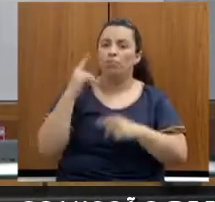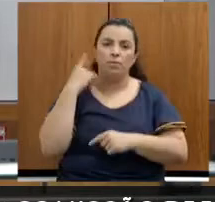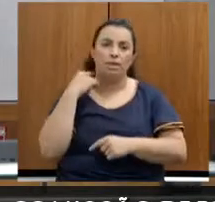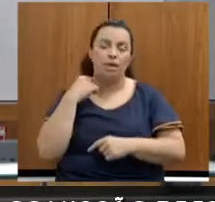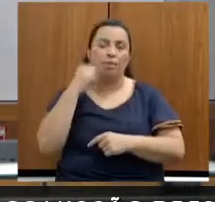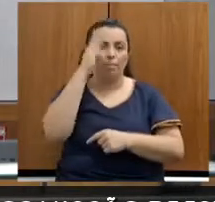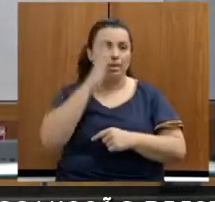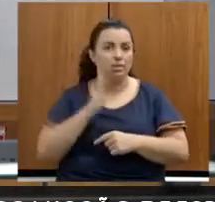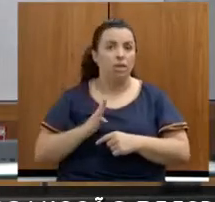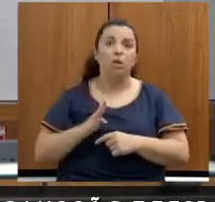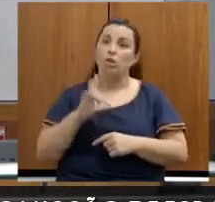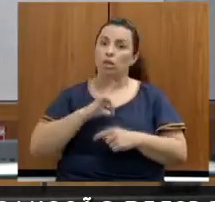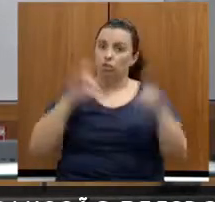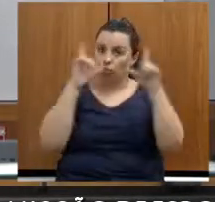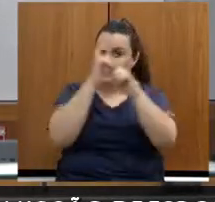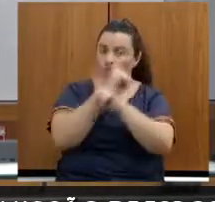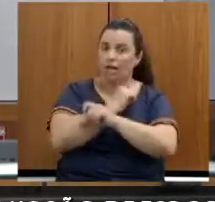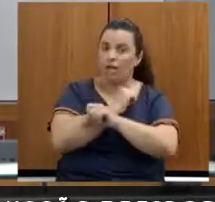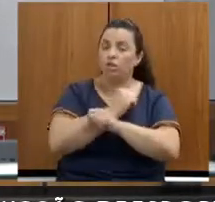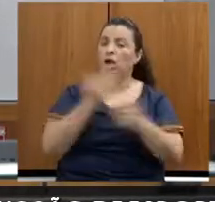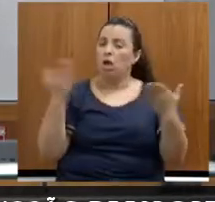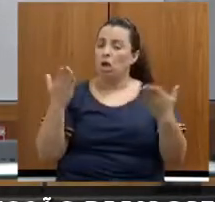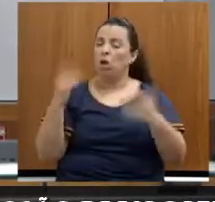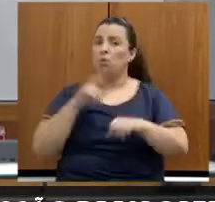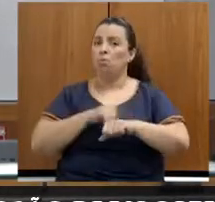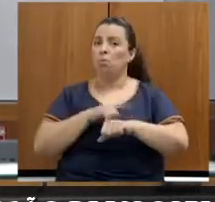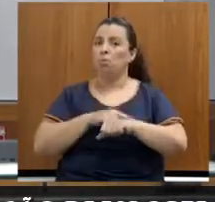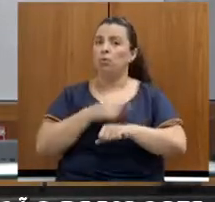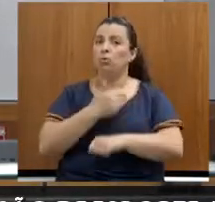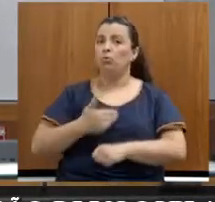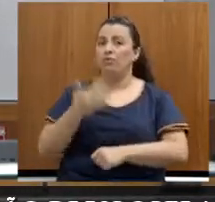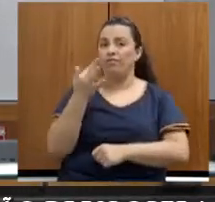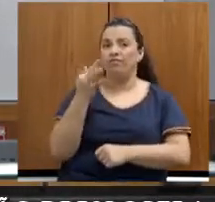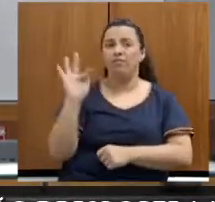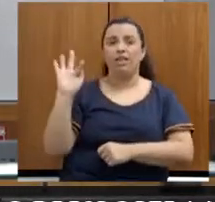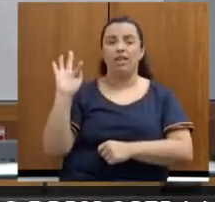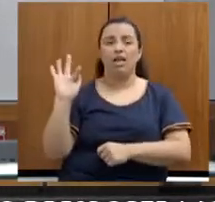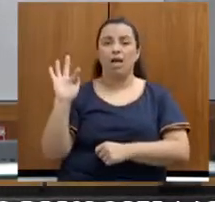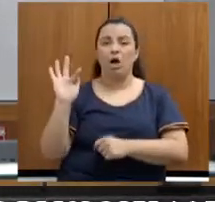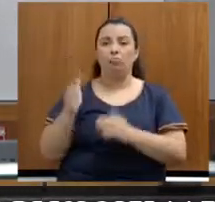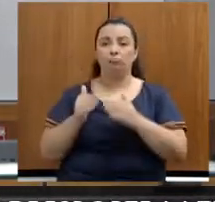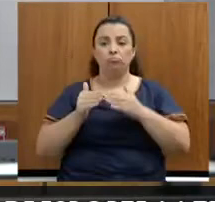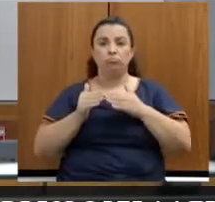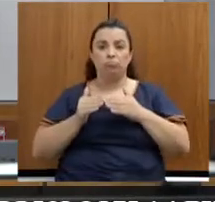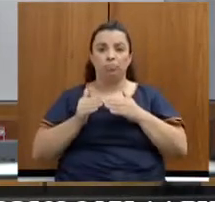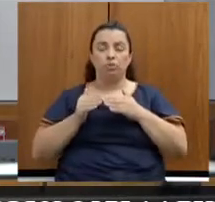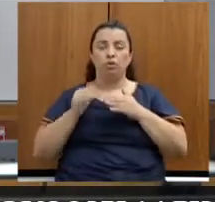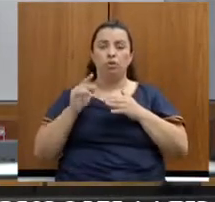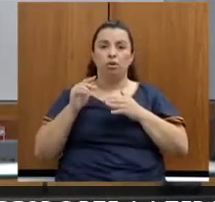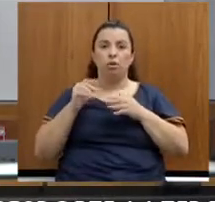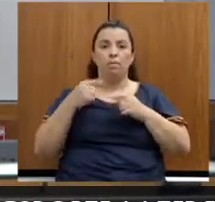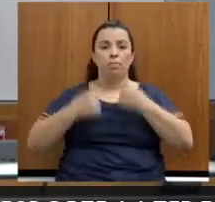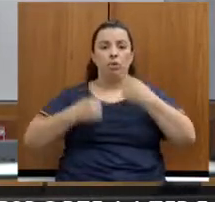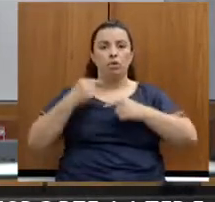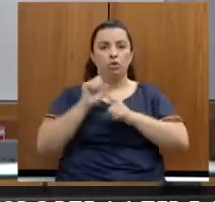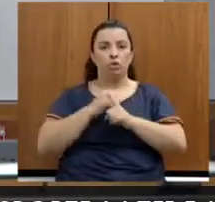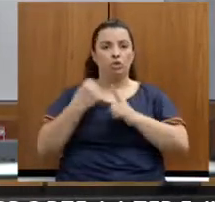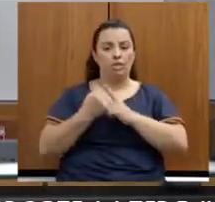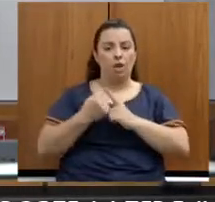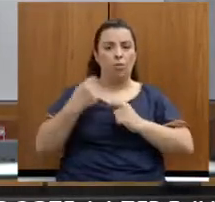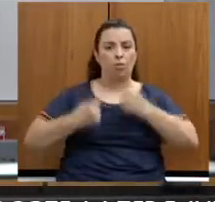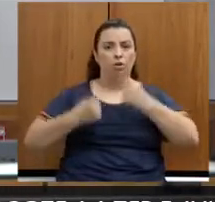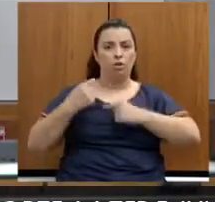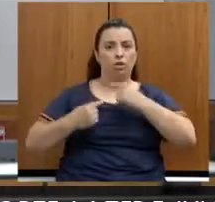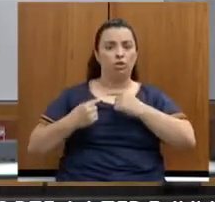No momento em o governo federal se retira cada vez mais de políticas sociais e de políticas públicas, os Estados